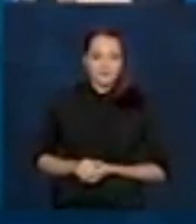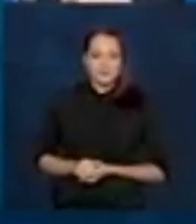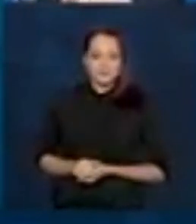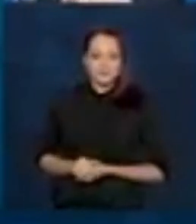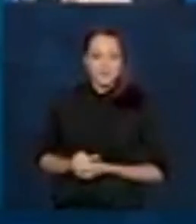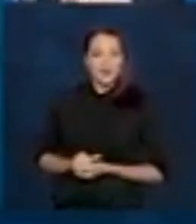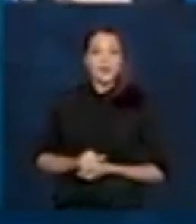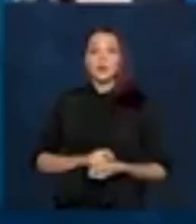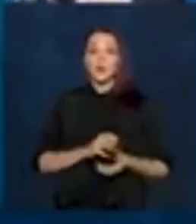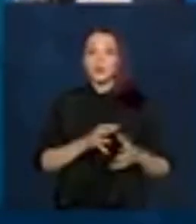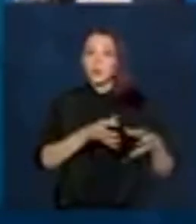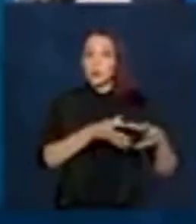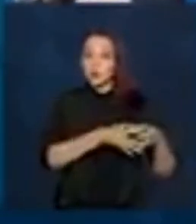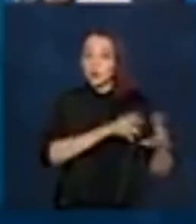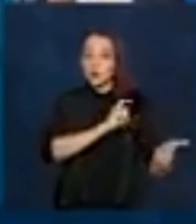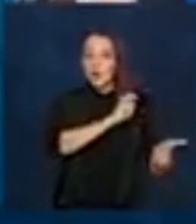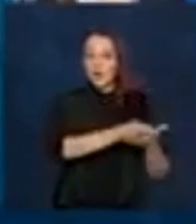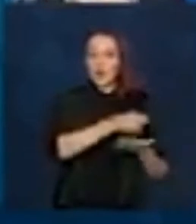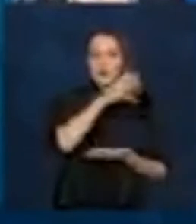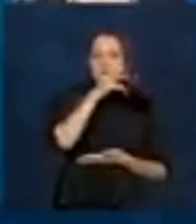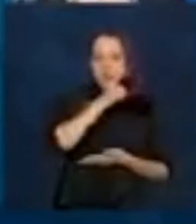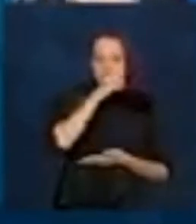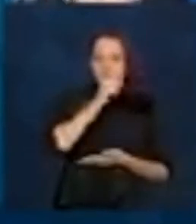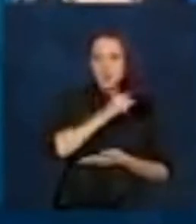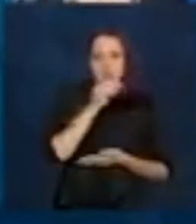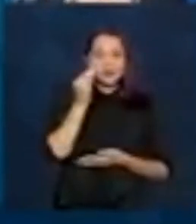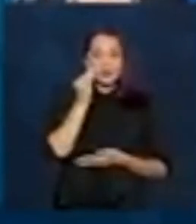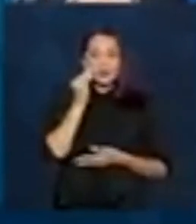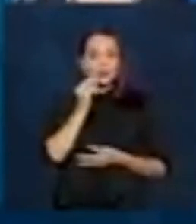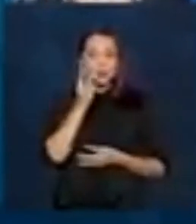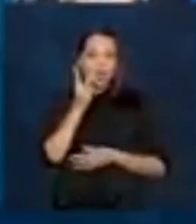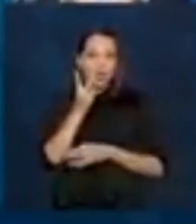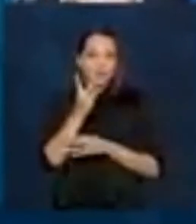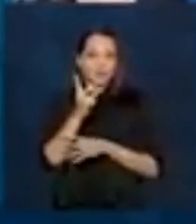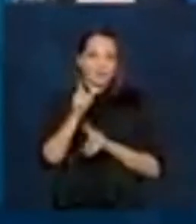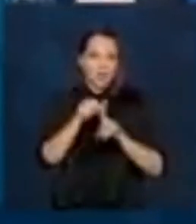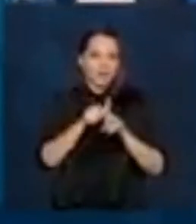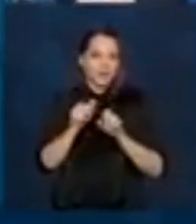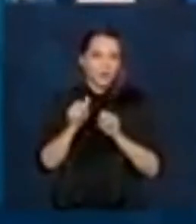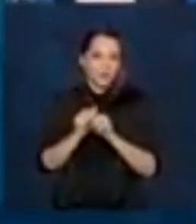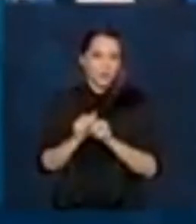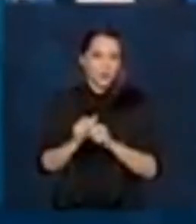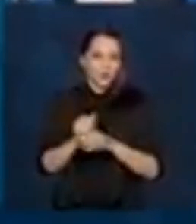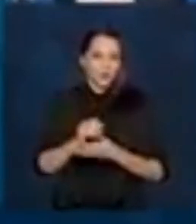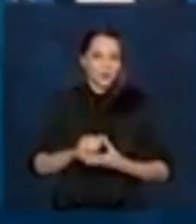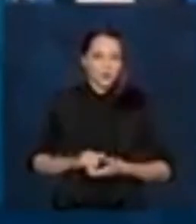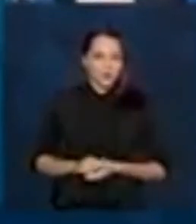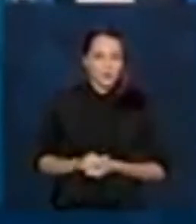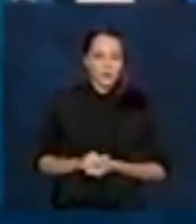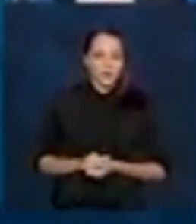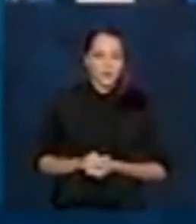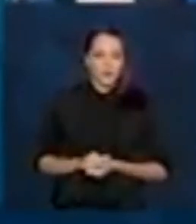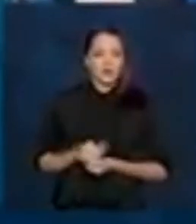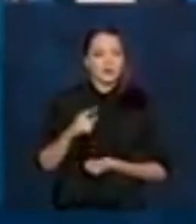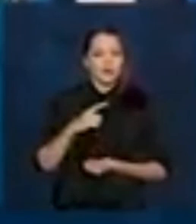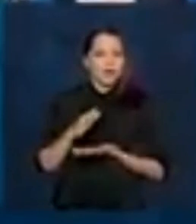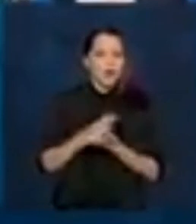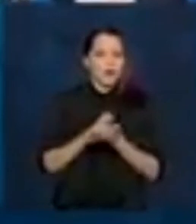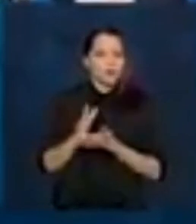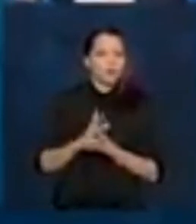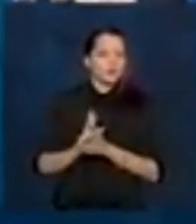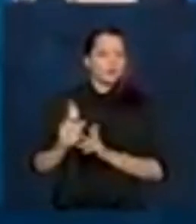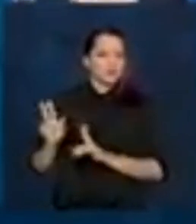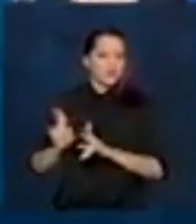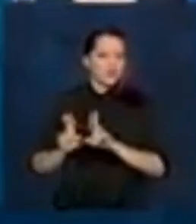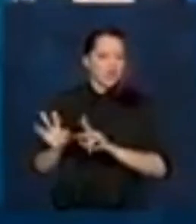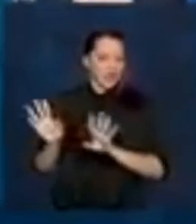estamos pagando aos sábados, nós tentamos fazer dois meses. Existem algumas exceções por